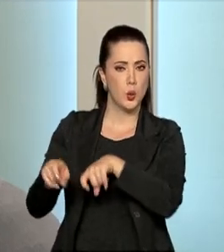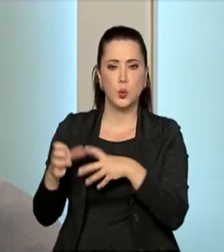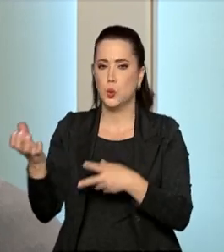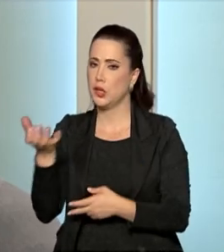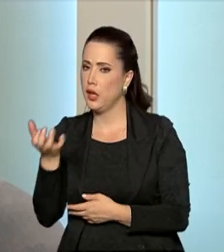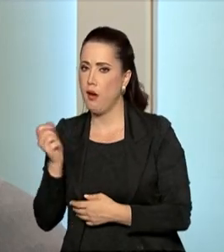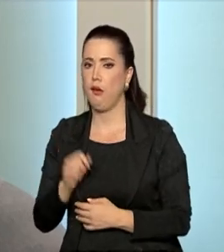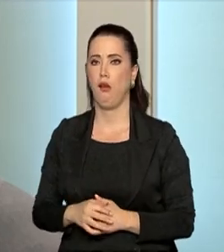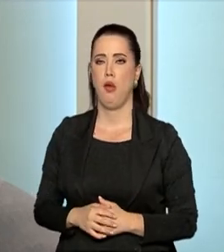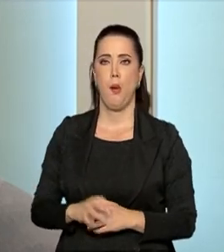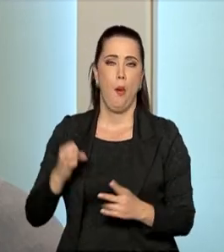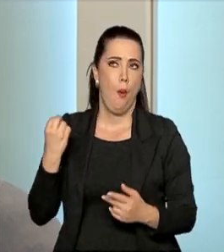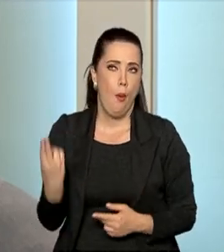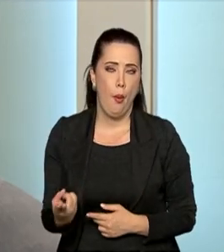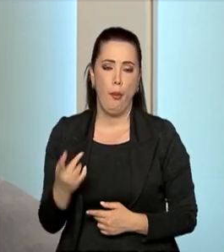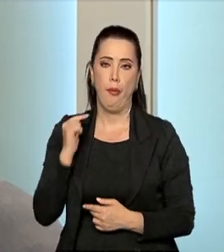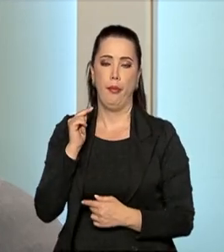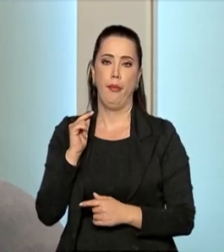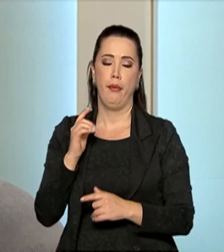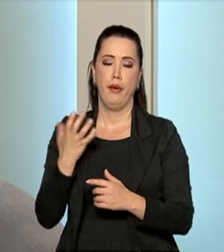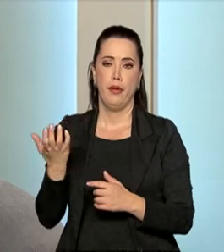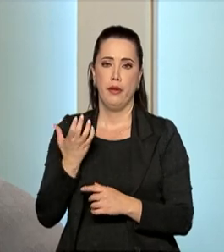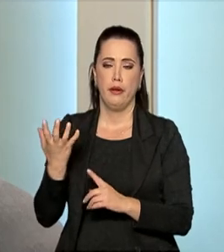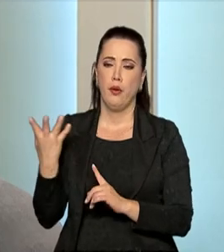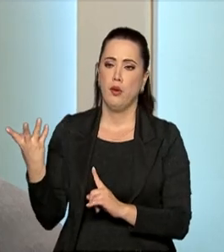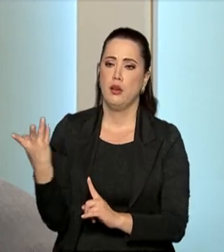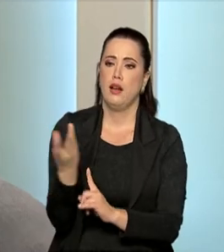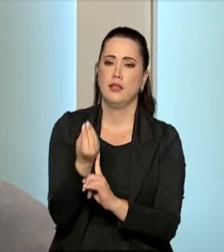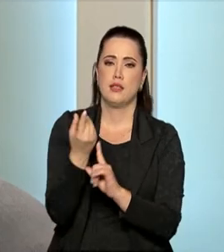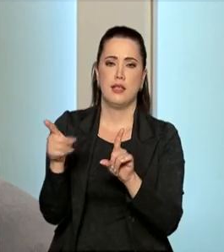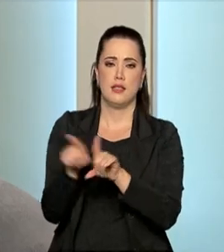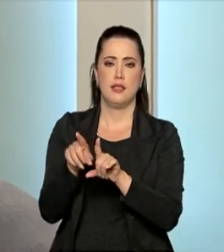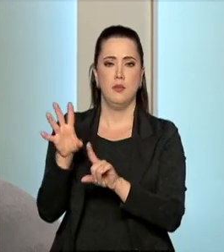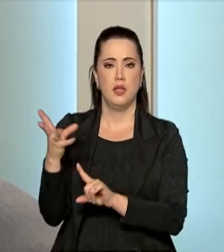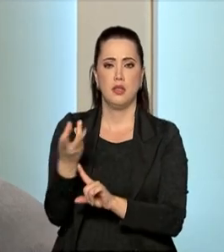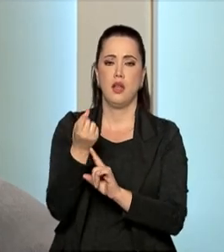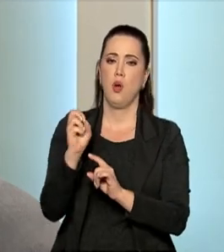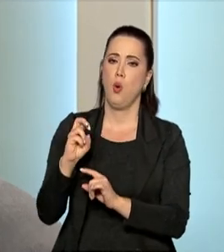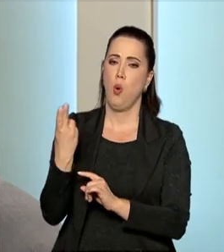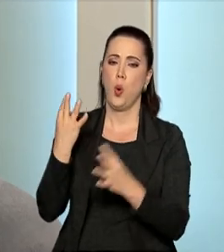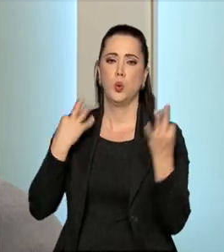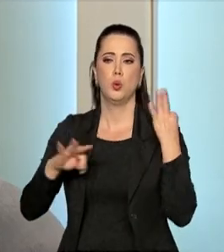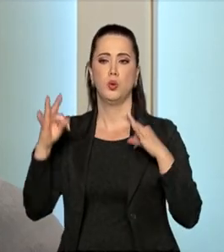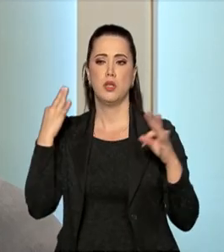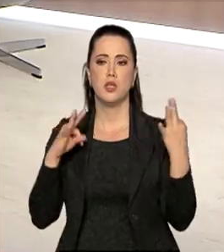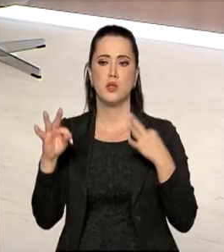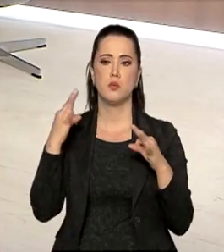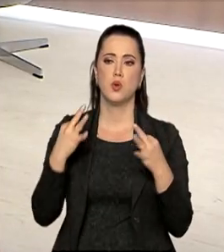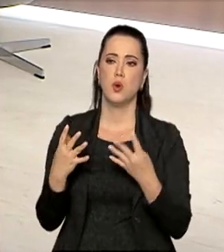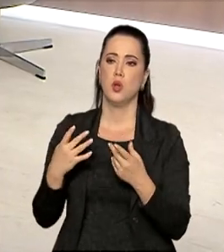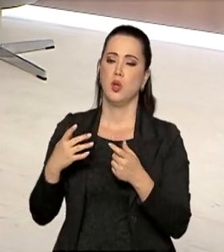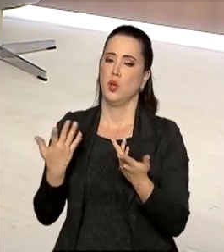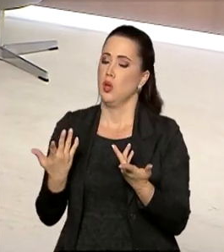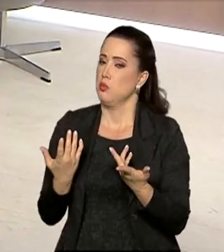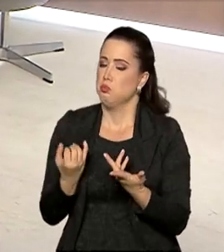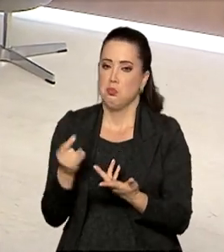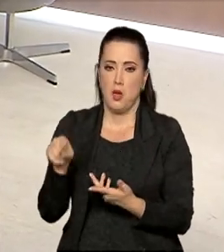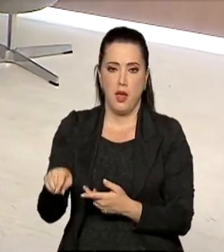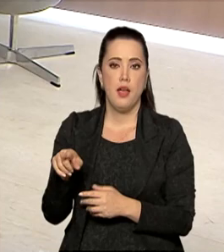artesanal ou do artesanato ou do turismo. Esse é o papel da FUNAI, conscientizá-los.